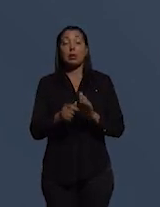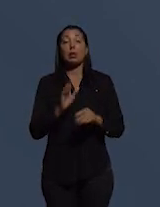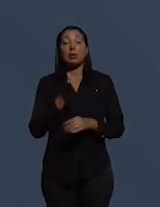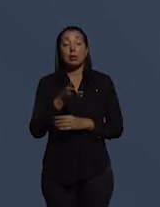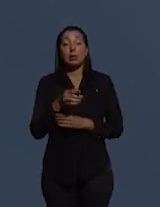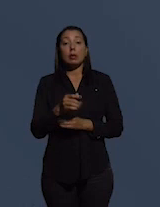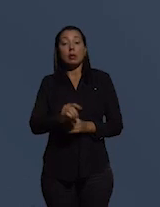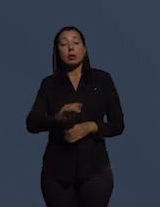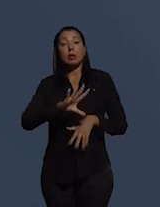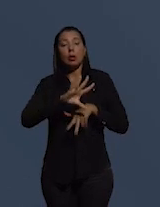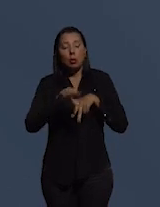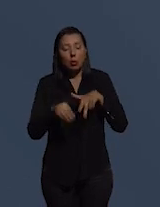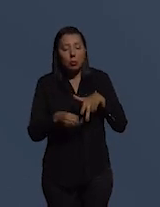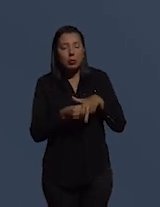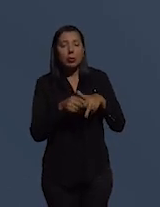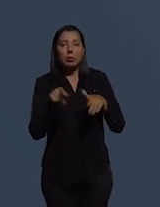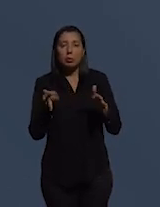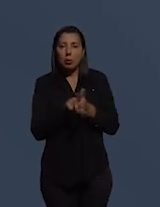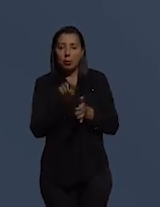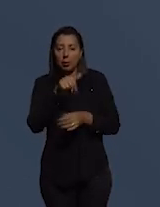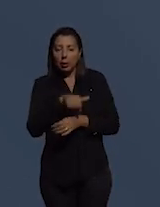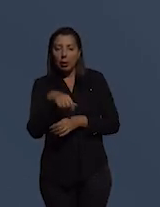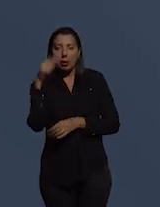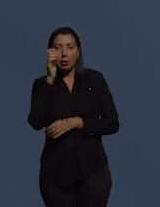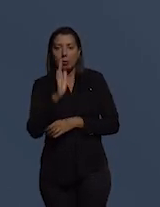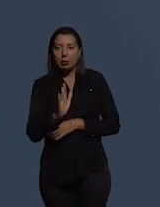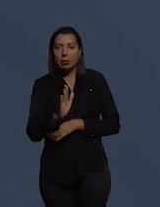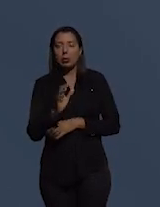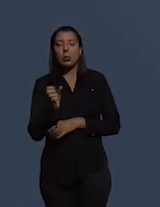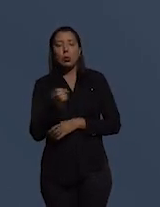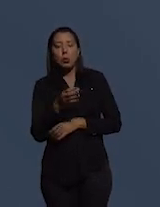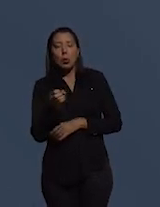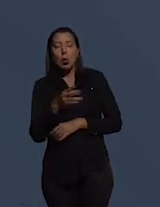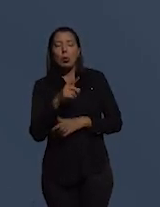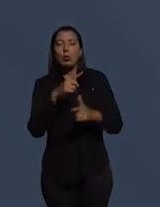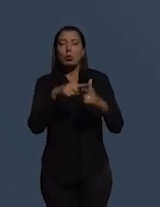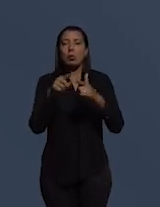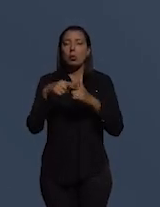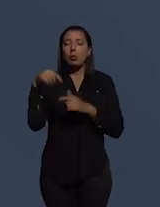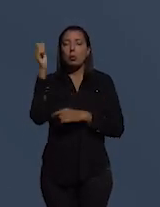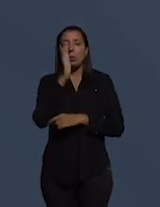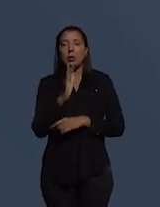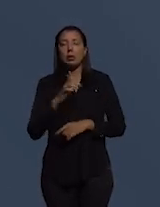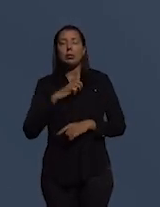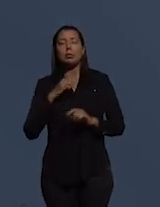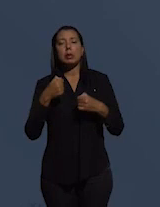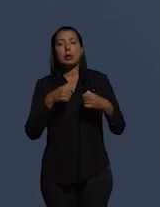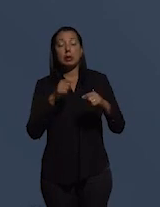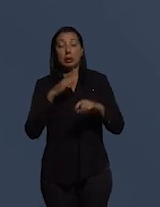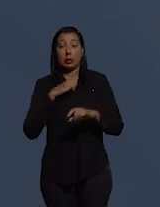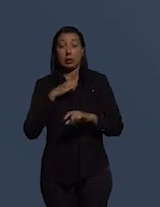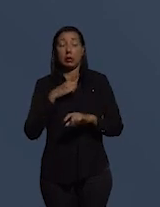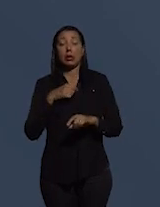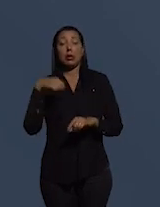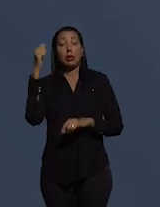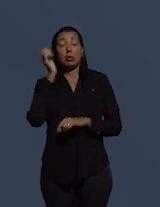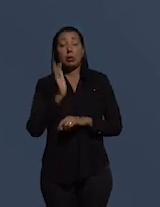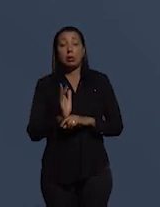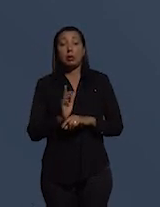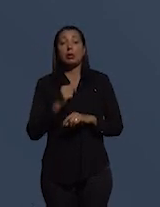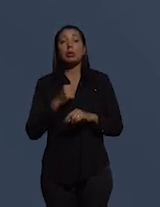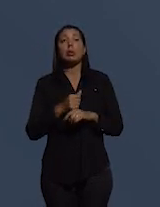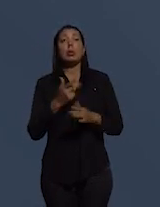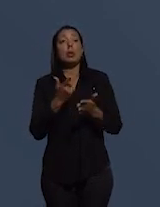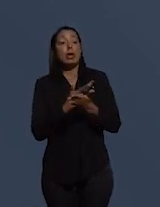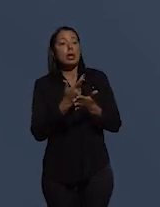que corrupção é privilégio do Brasil, corrupção é um fenômeno recente, corrupção é o maior problema que o Brasil tem de enfrentar, o Brasil é país da impunidade,